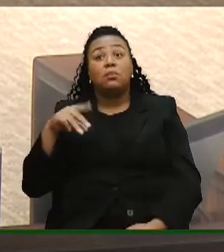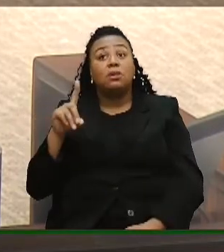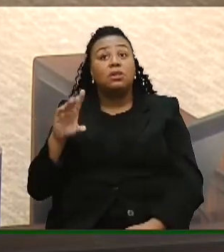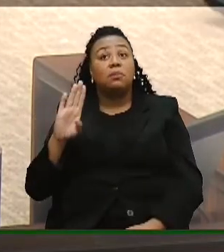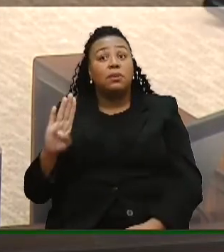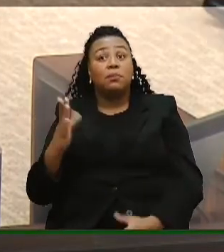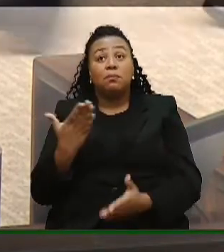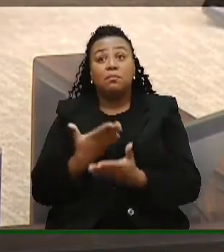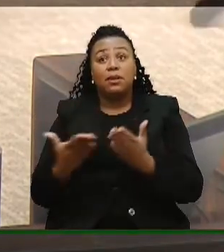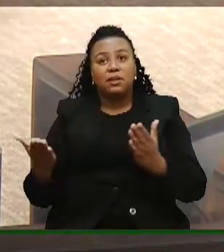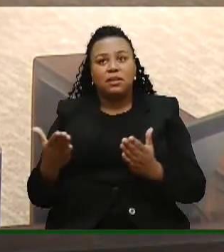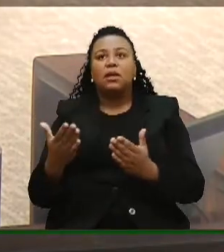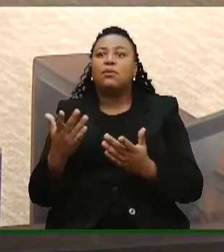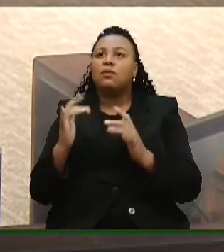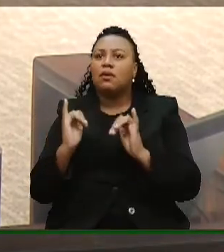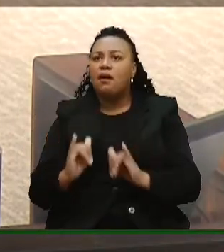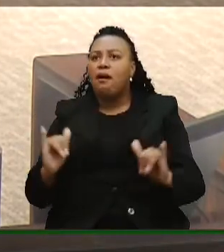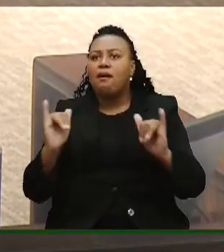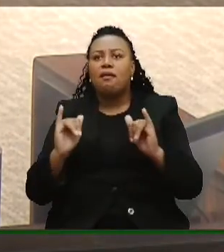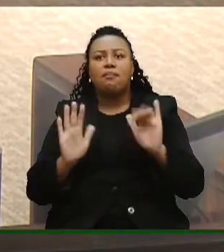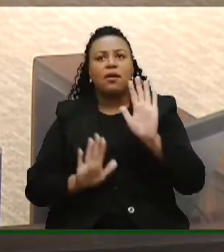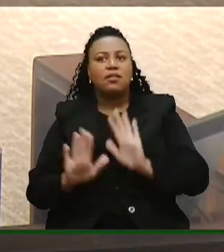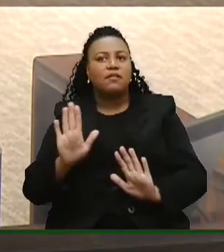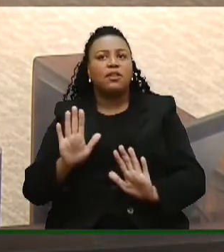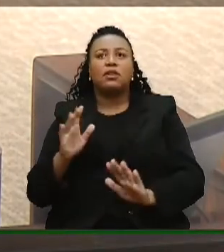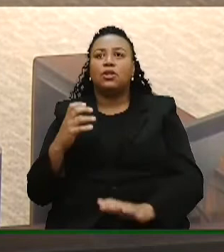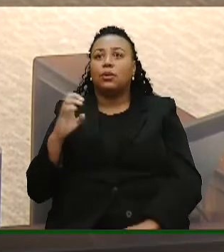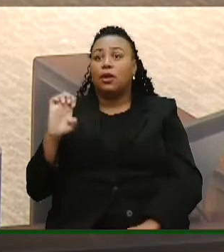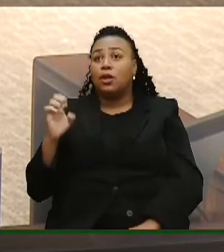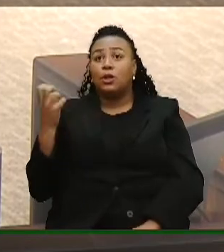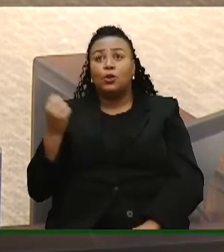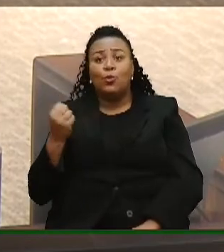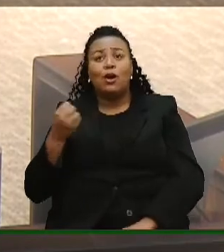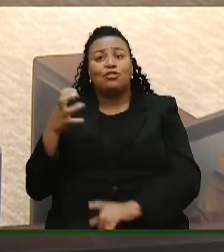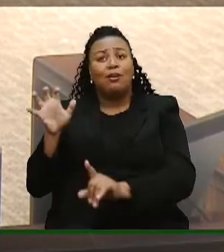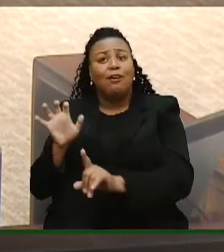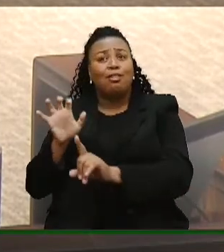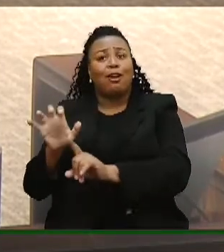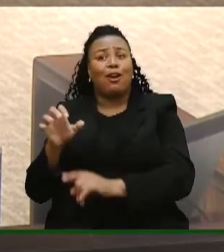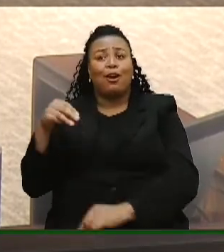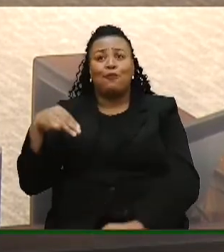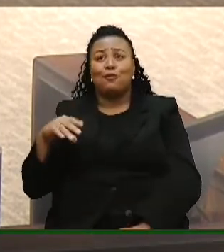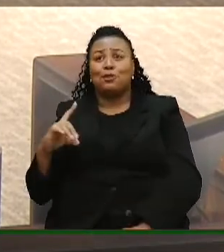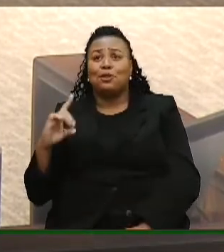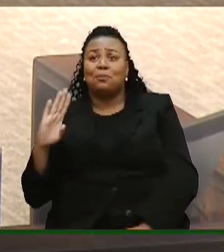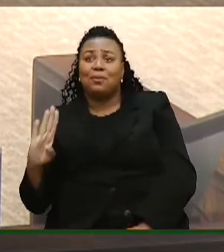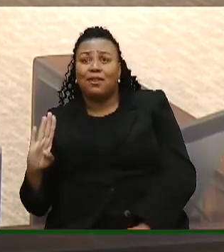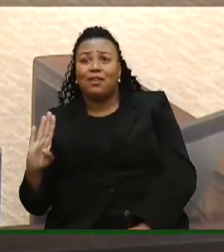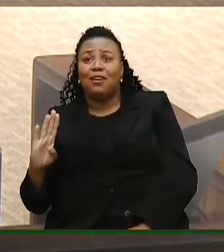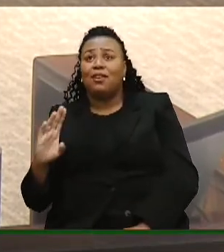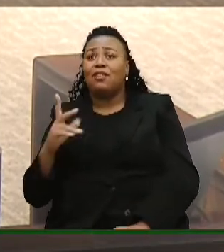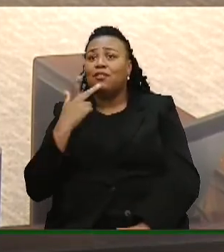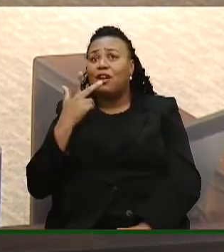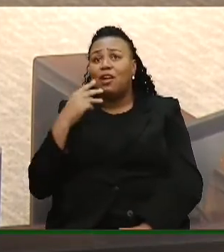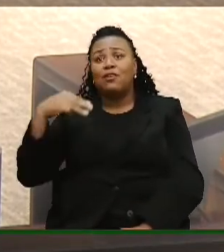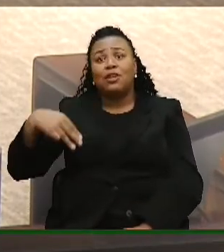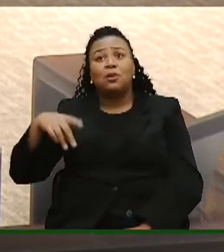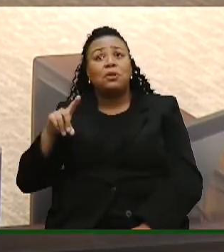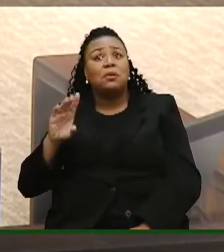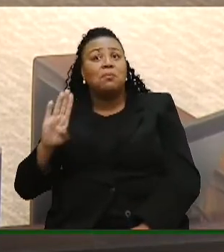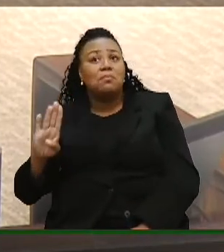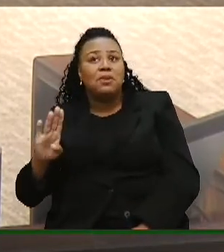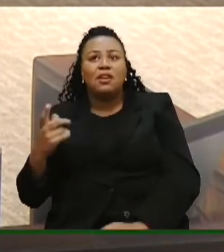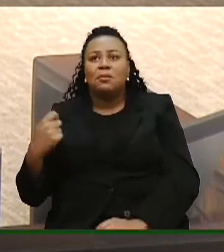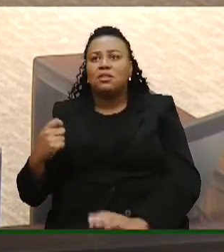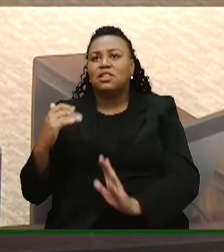e passou a campanha se defendendo do Eduardo Leite, que atacava o MDB, que dizia que o MDB precisava